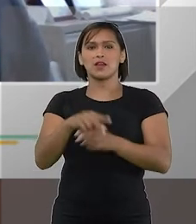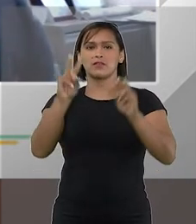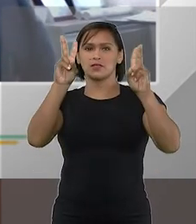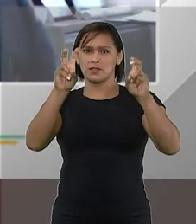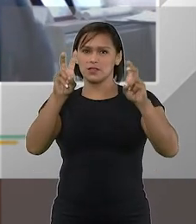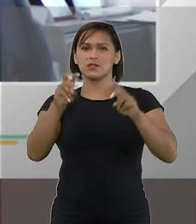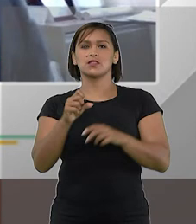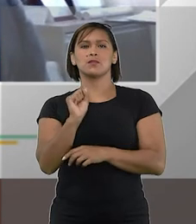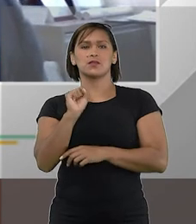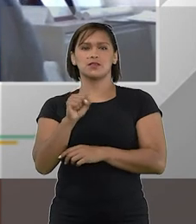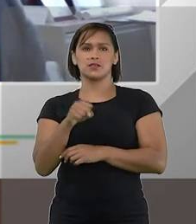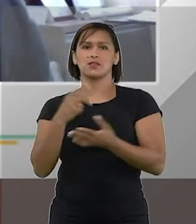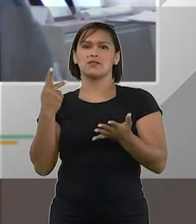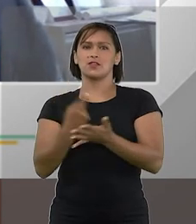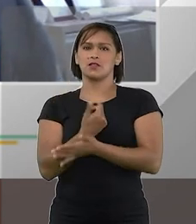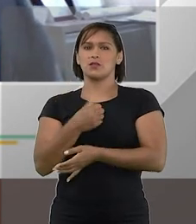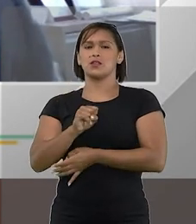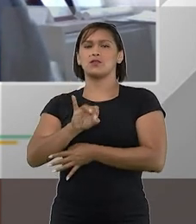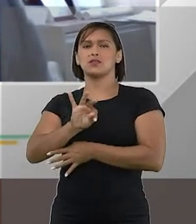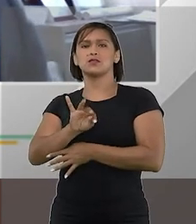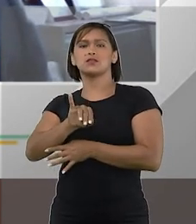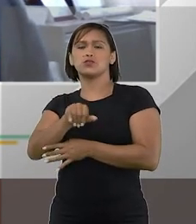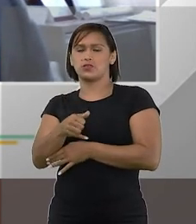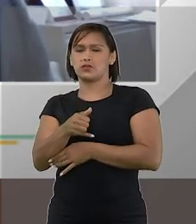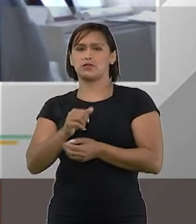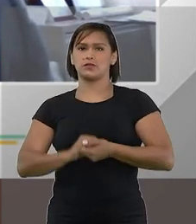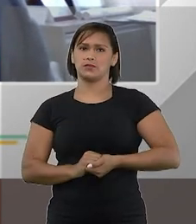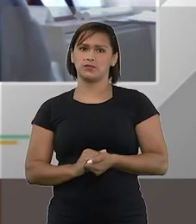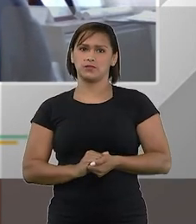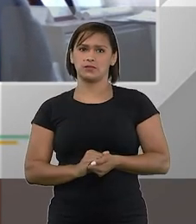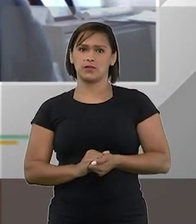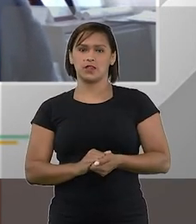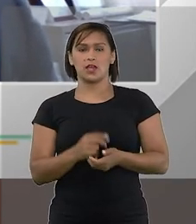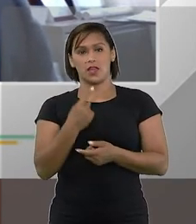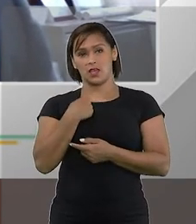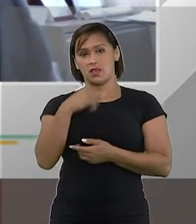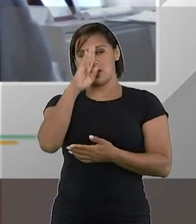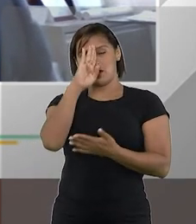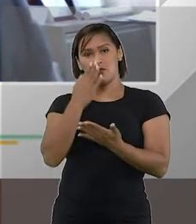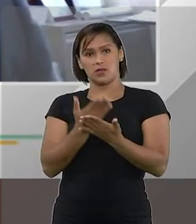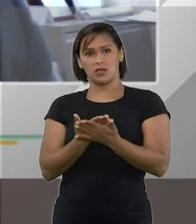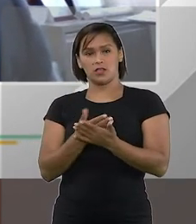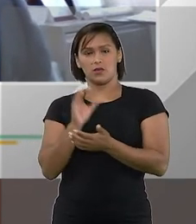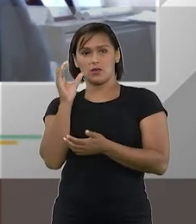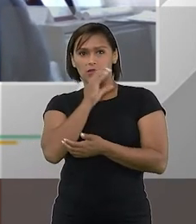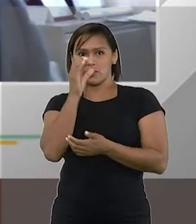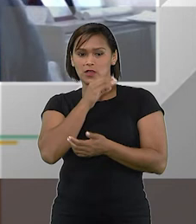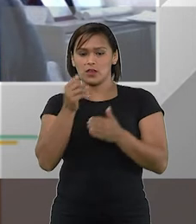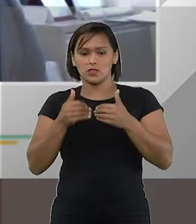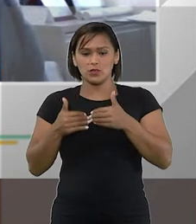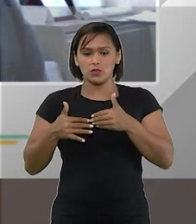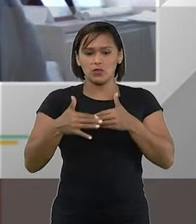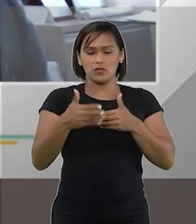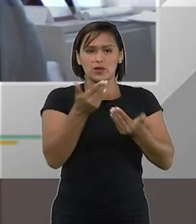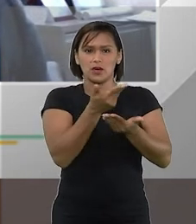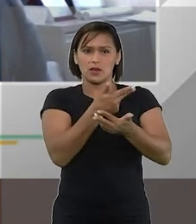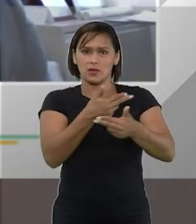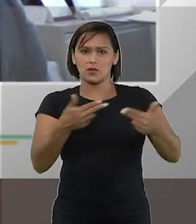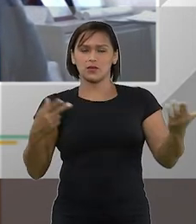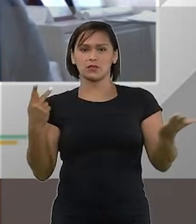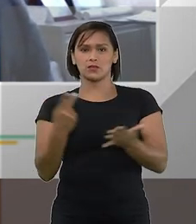matéria vai ser dada pelo Superior Tribunal de Justiça eu penso que pela velocidade das coisas